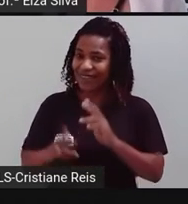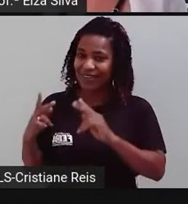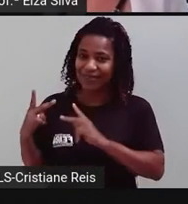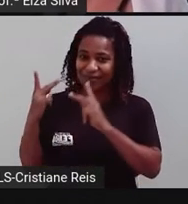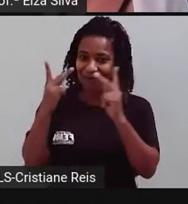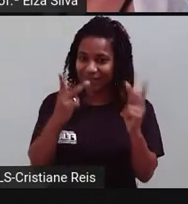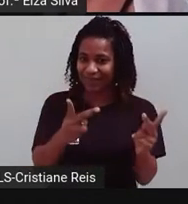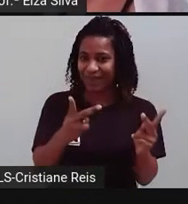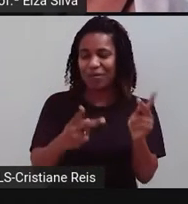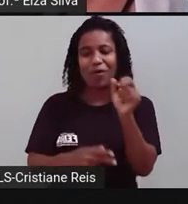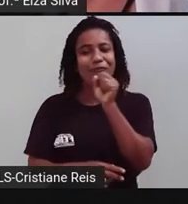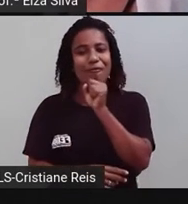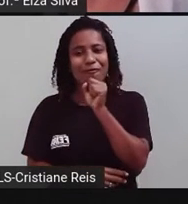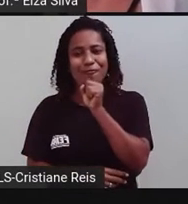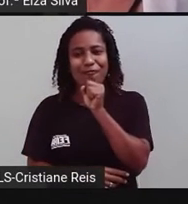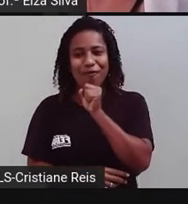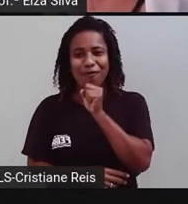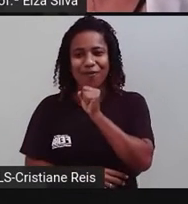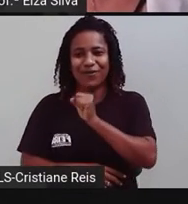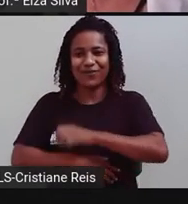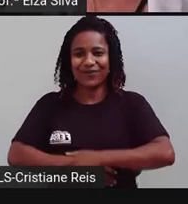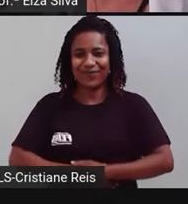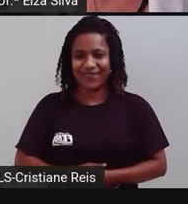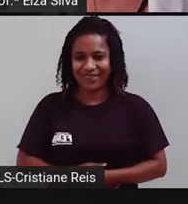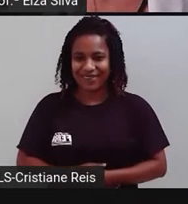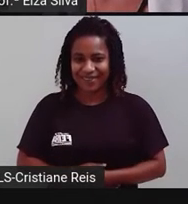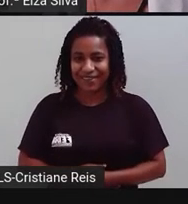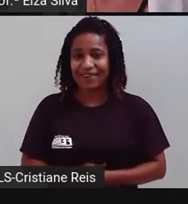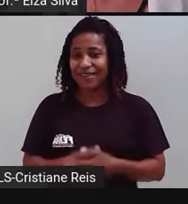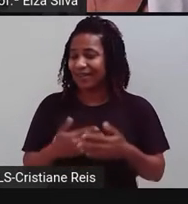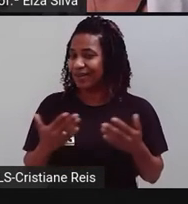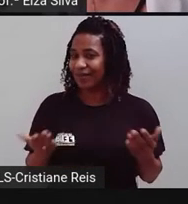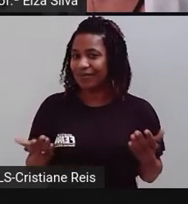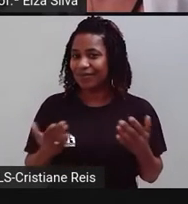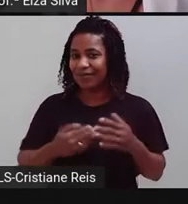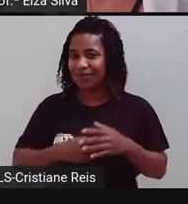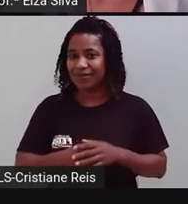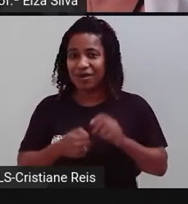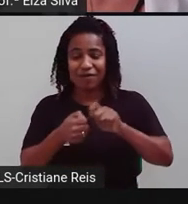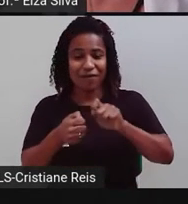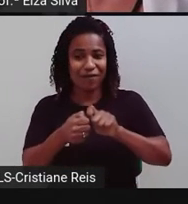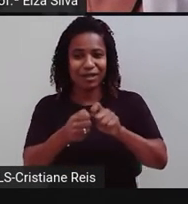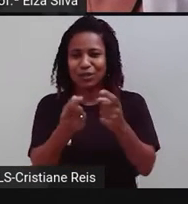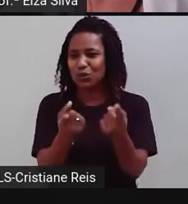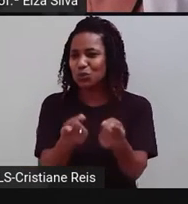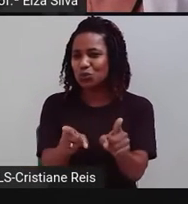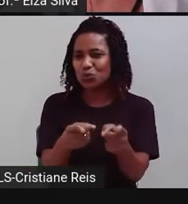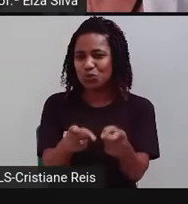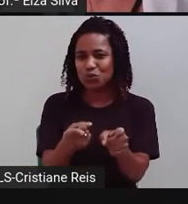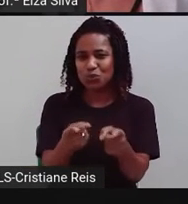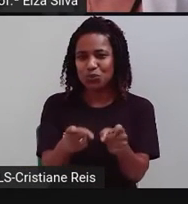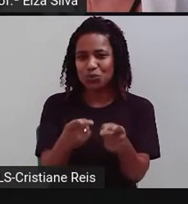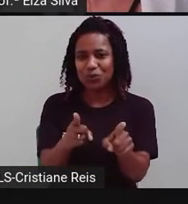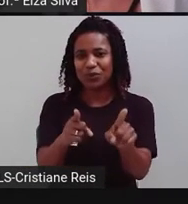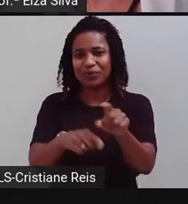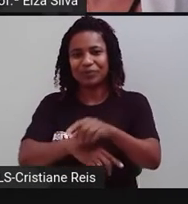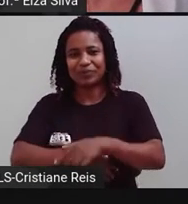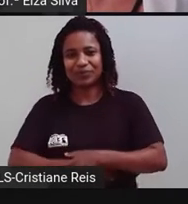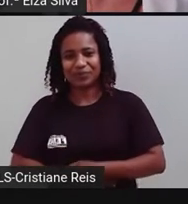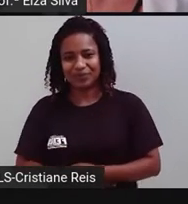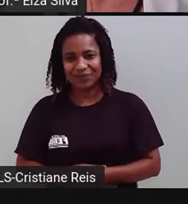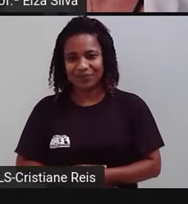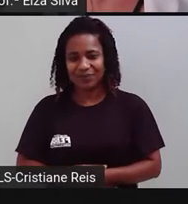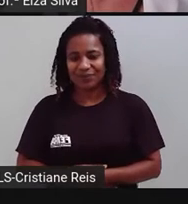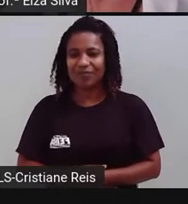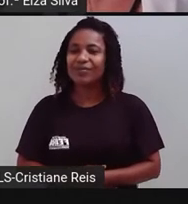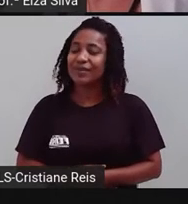visitar meus avós. I am going to have a barbecue. Eu vou fazer um churrasco. I am going to go